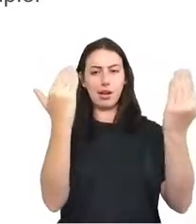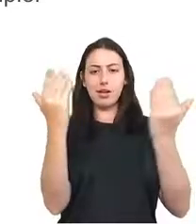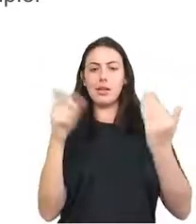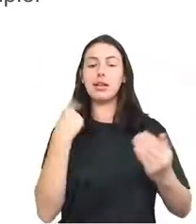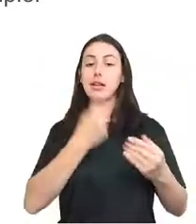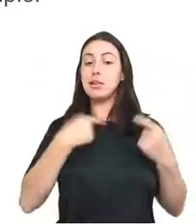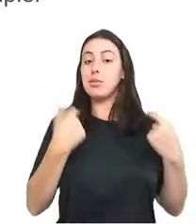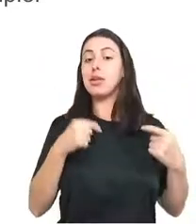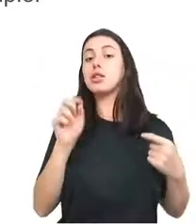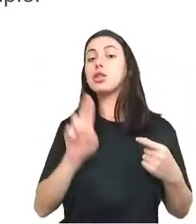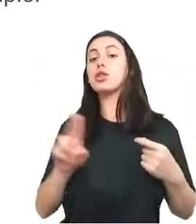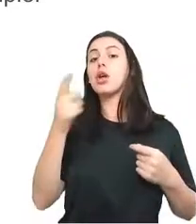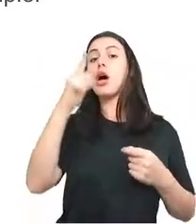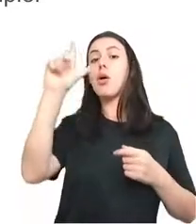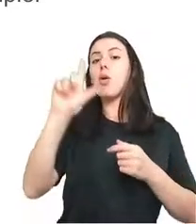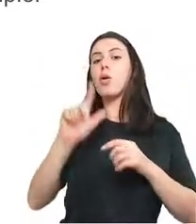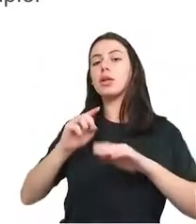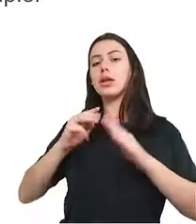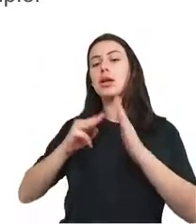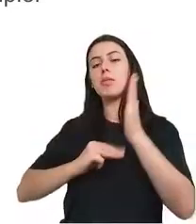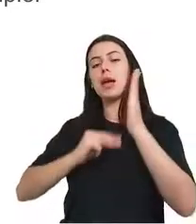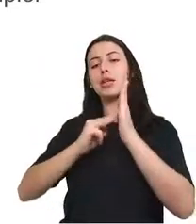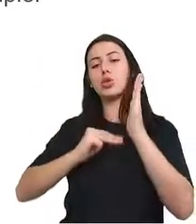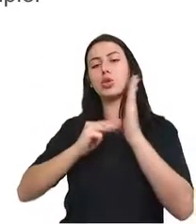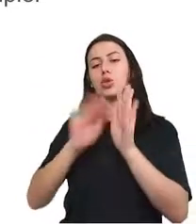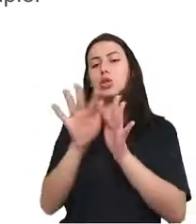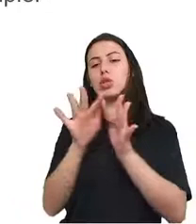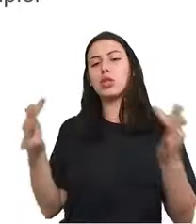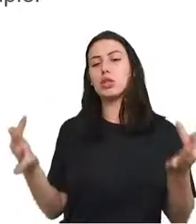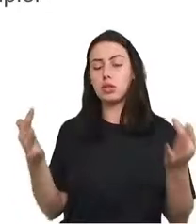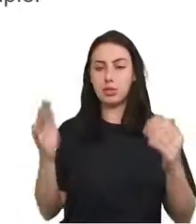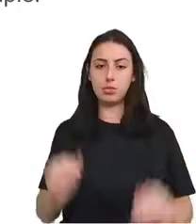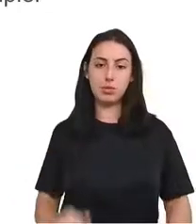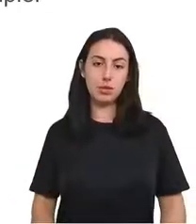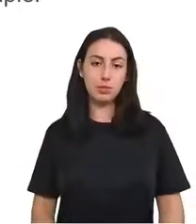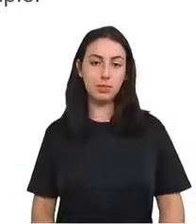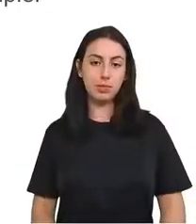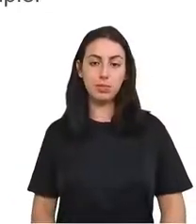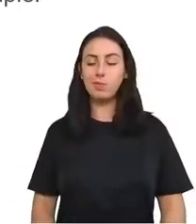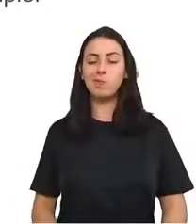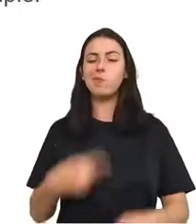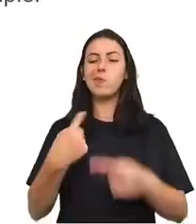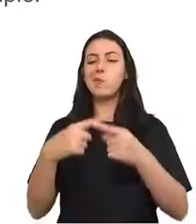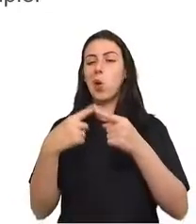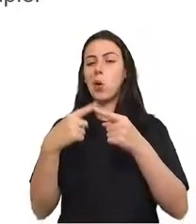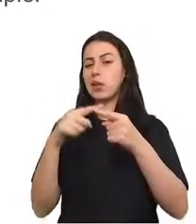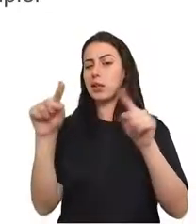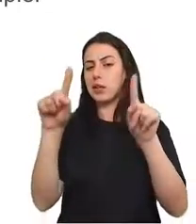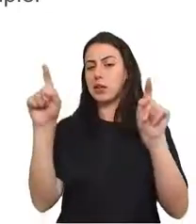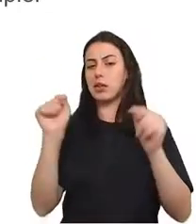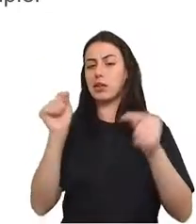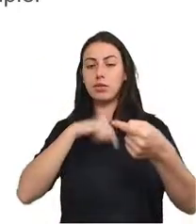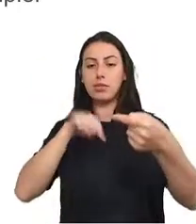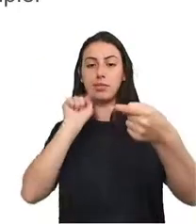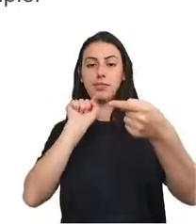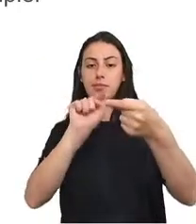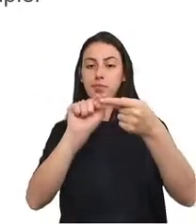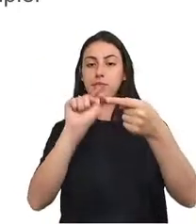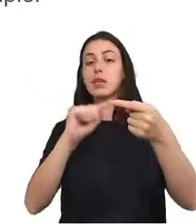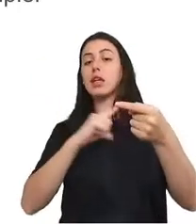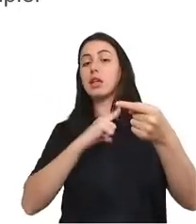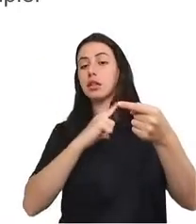método mais simples. E há dois motivos para isso. Um é teórico. Há razões